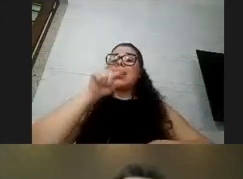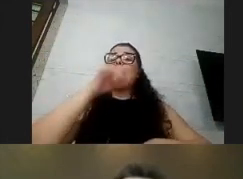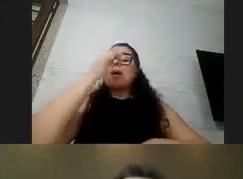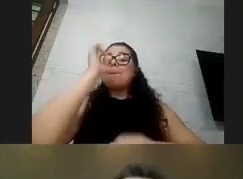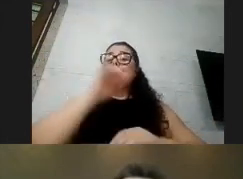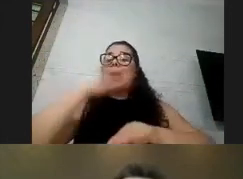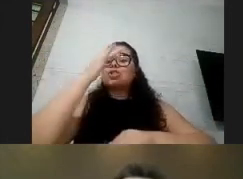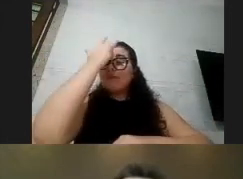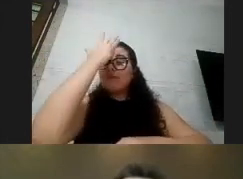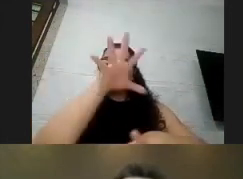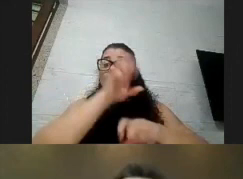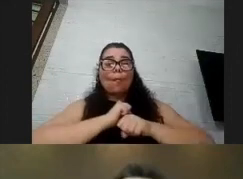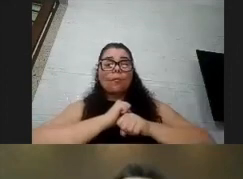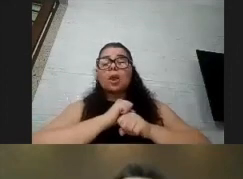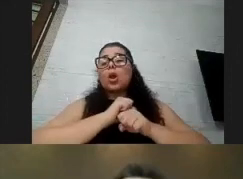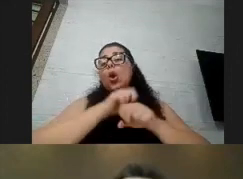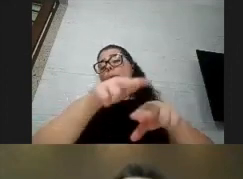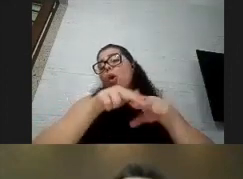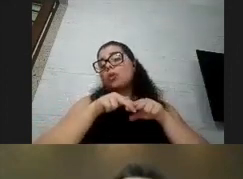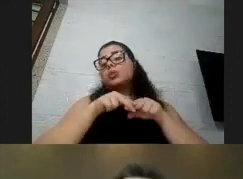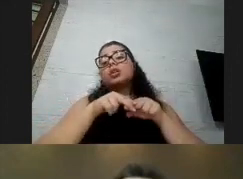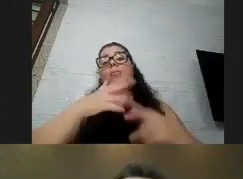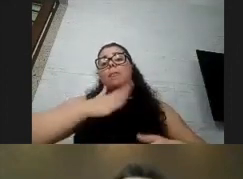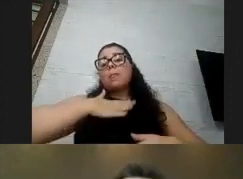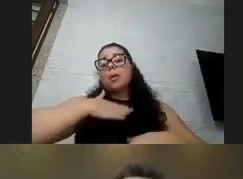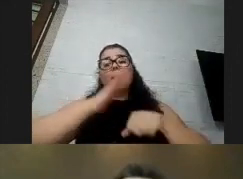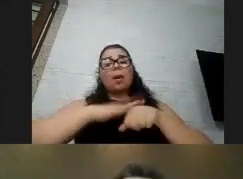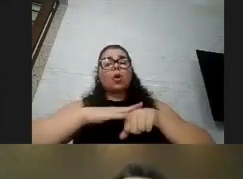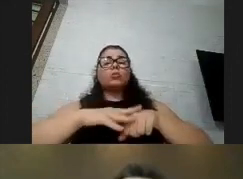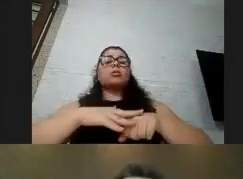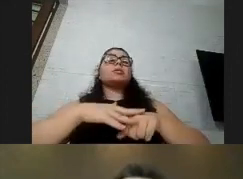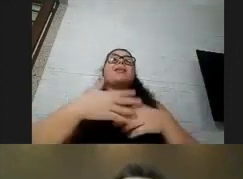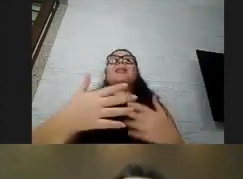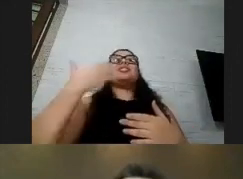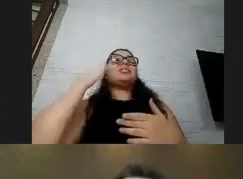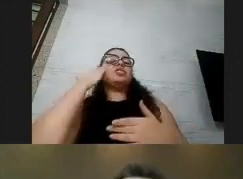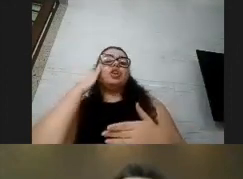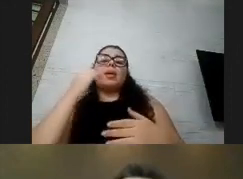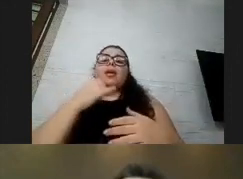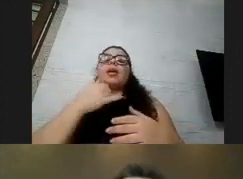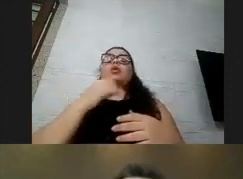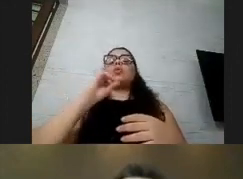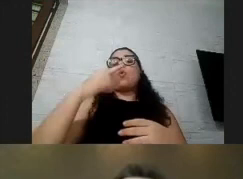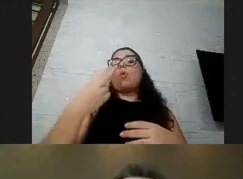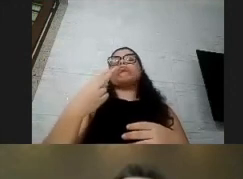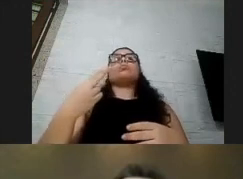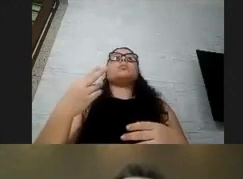contaminar por algumas questões específicas individuais de entendimento das medidas de proteção